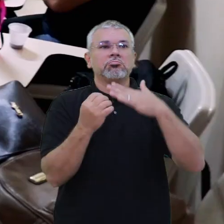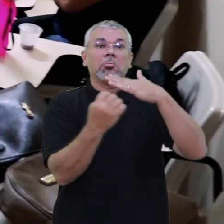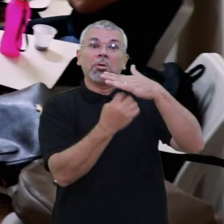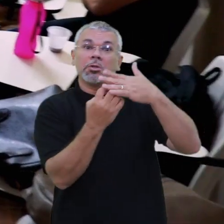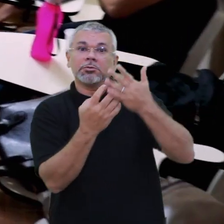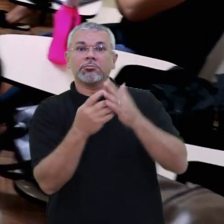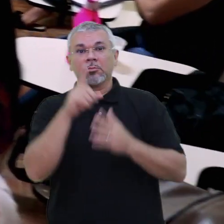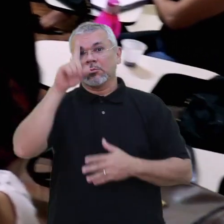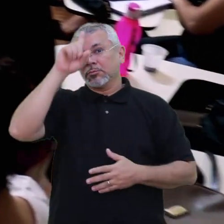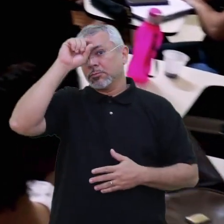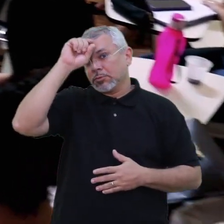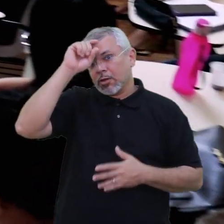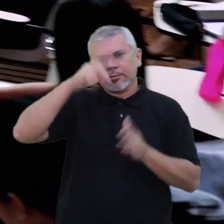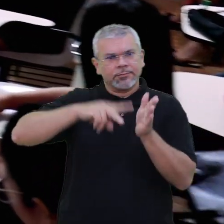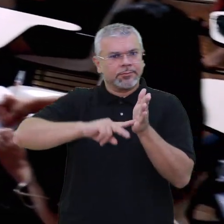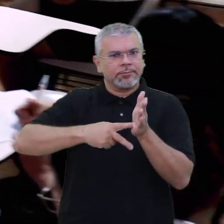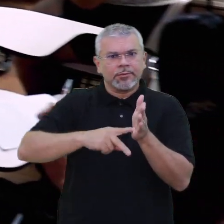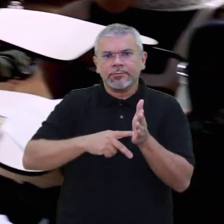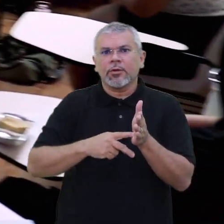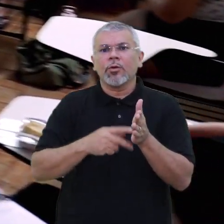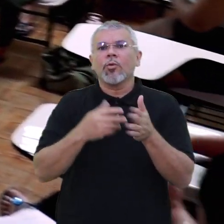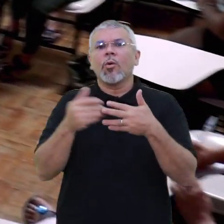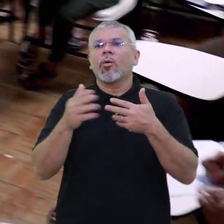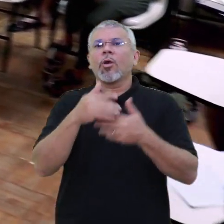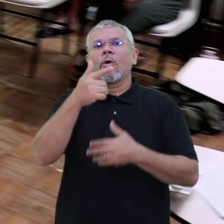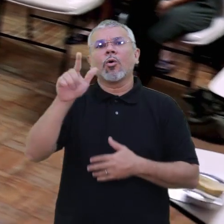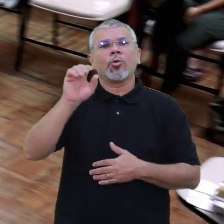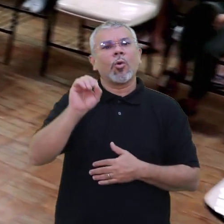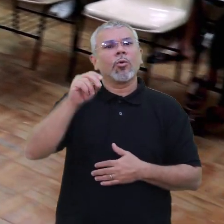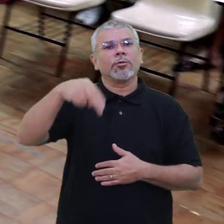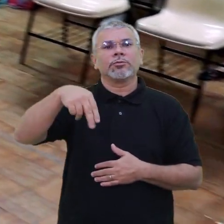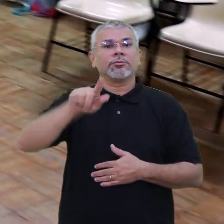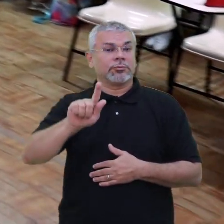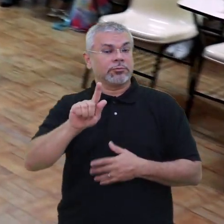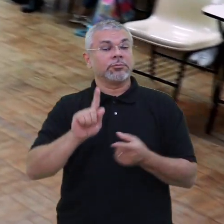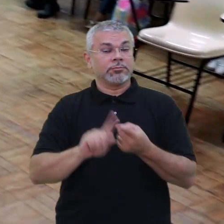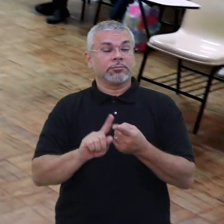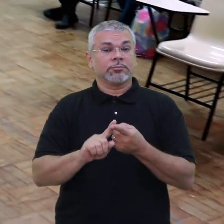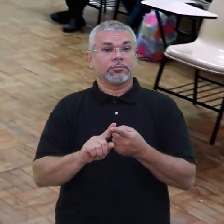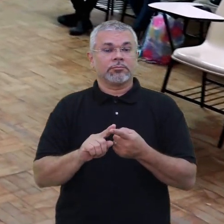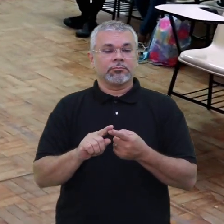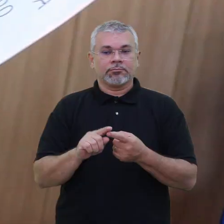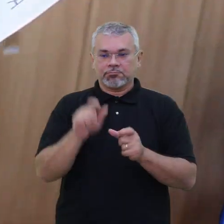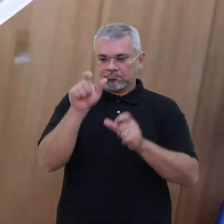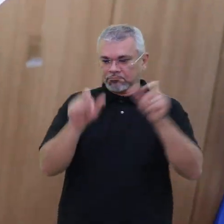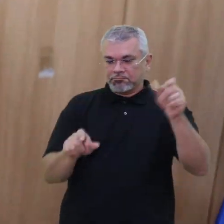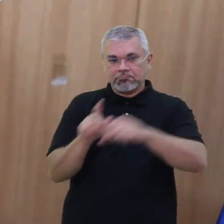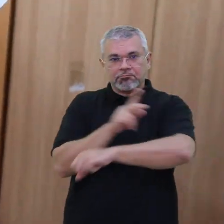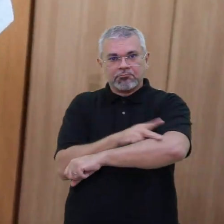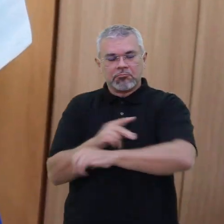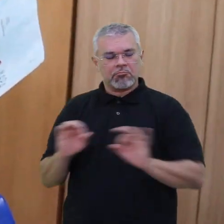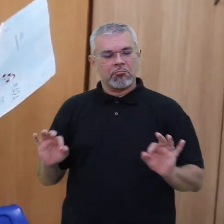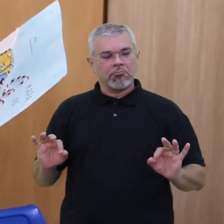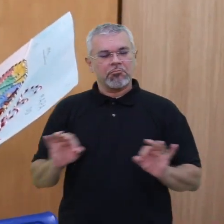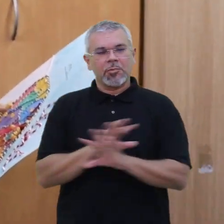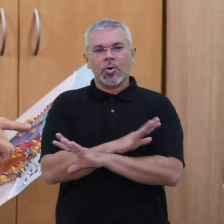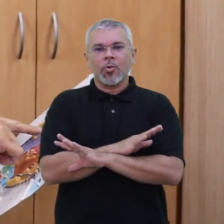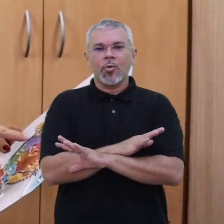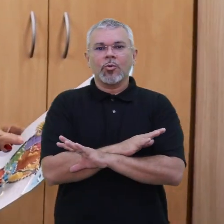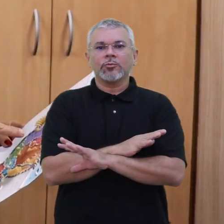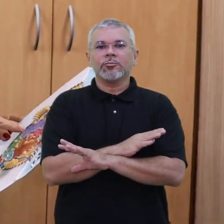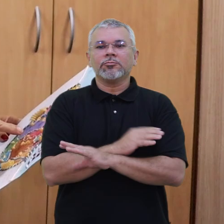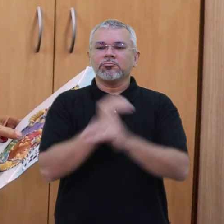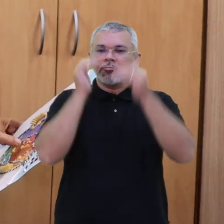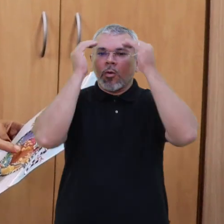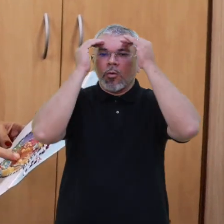instituições como empresas, hospitais, sindicatos e organizações não governamentais. Pedagogos prontos para atender